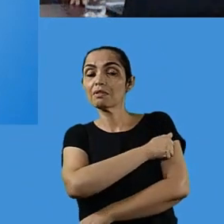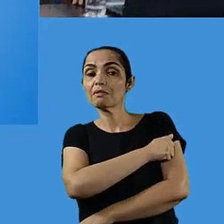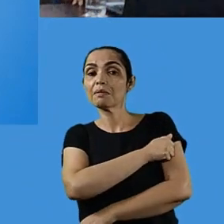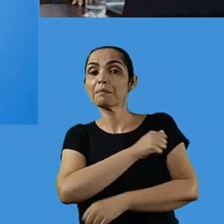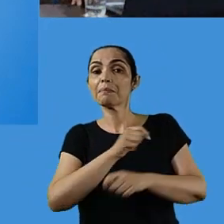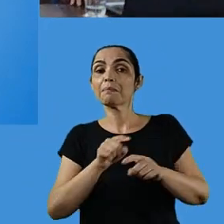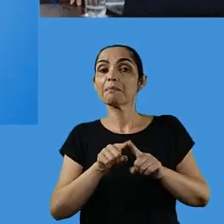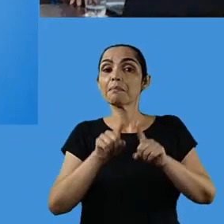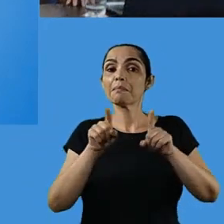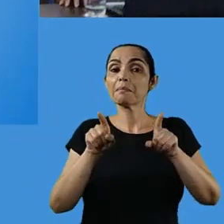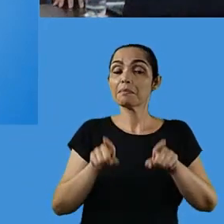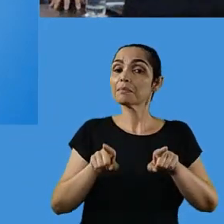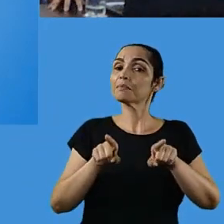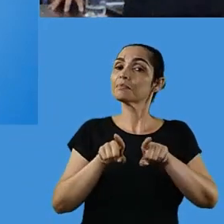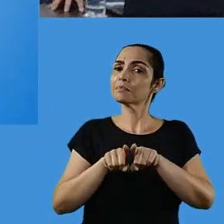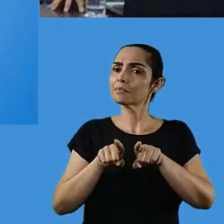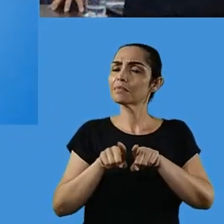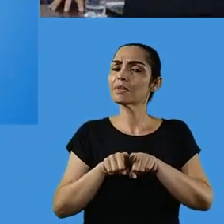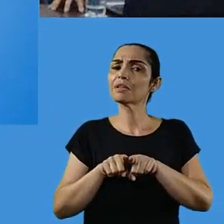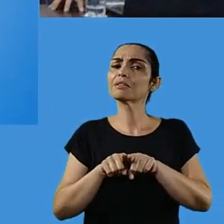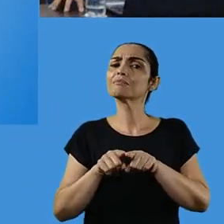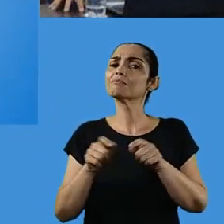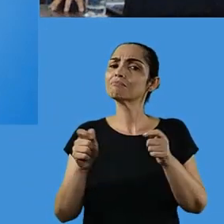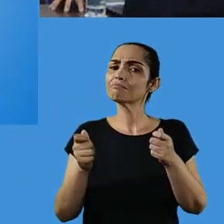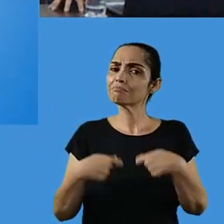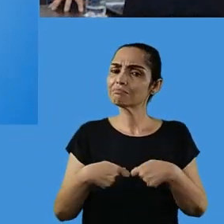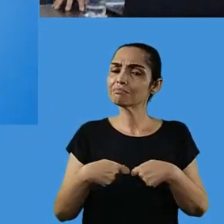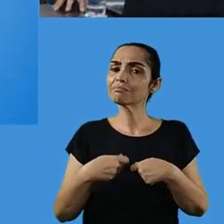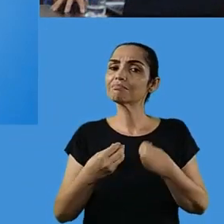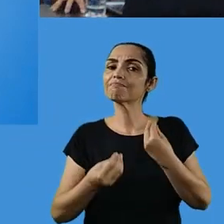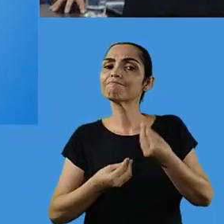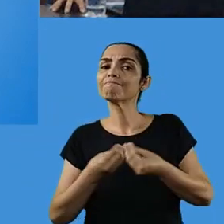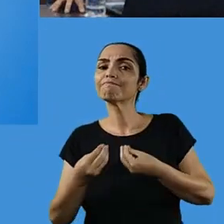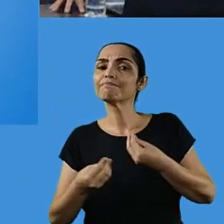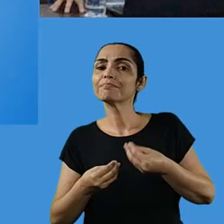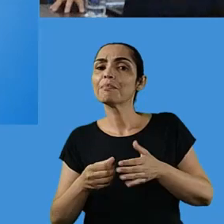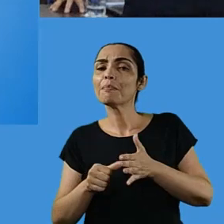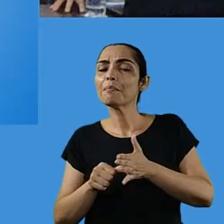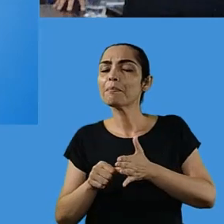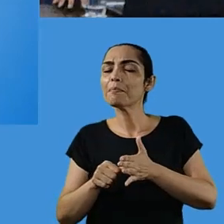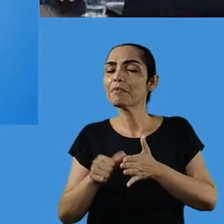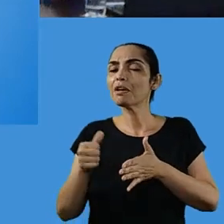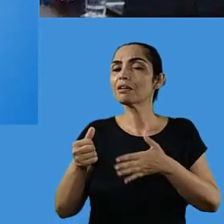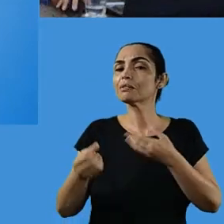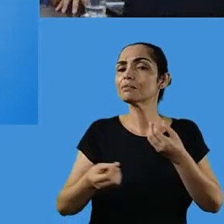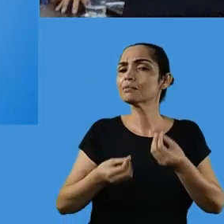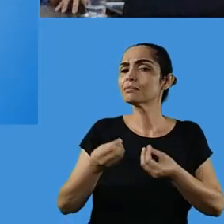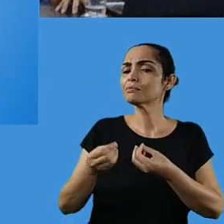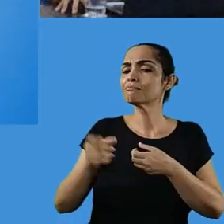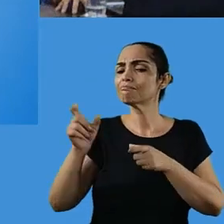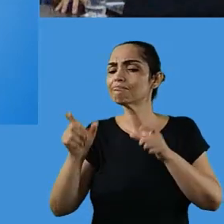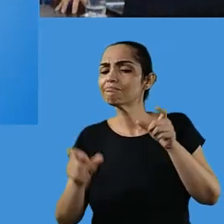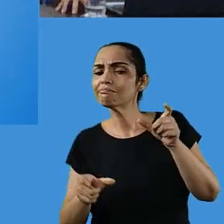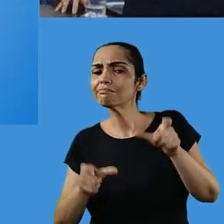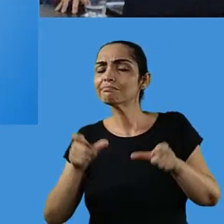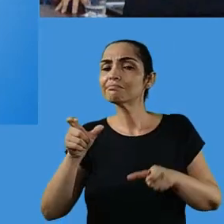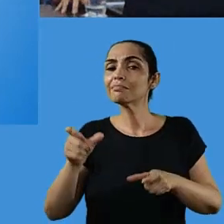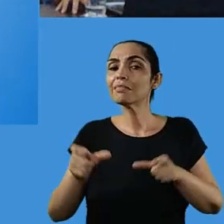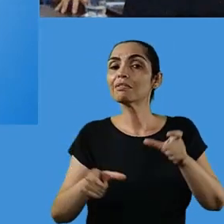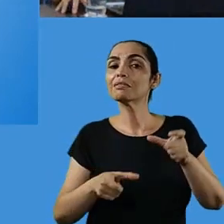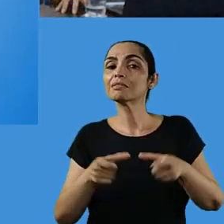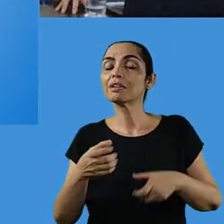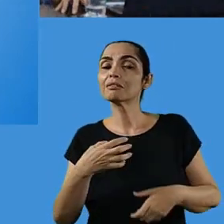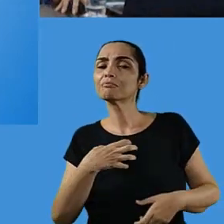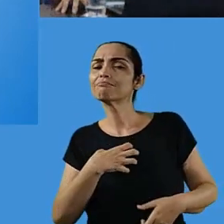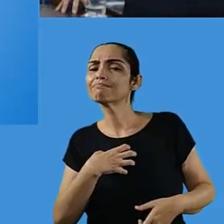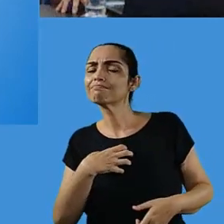mas essa parte diagnóstica vai funcionar muito bem se eu primeiro diagnosticar como que está